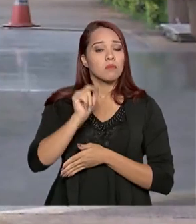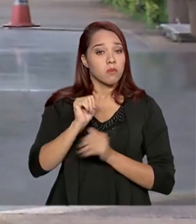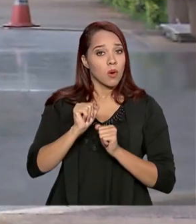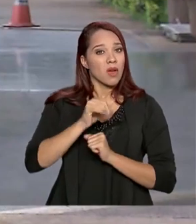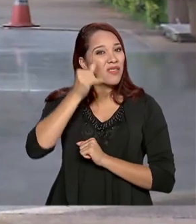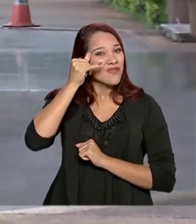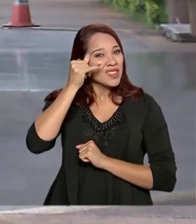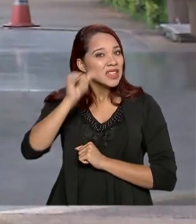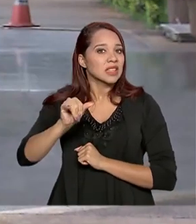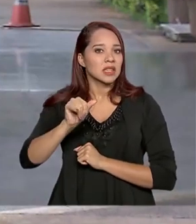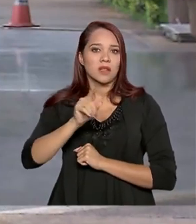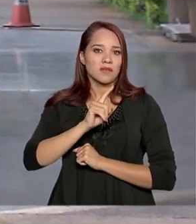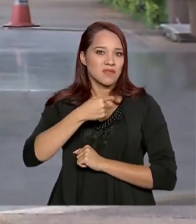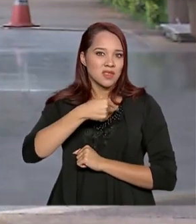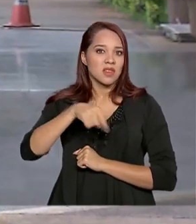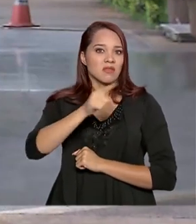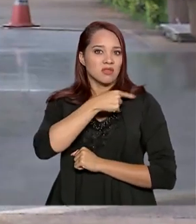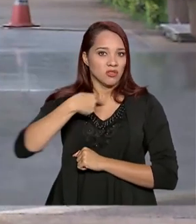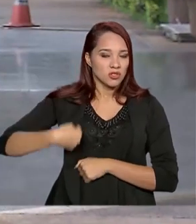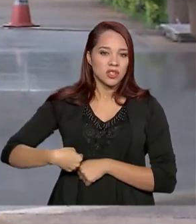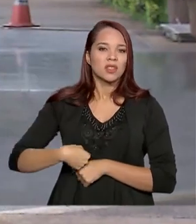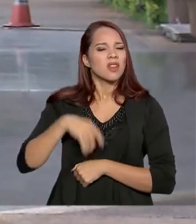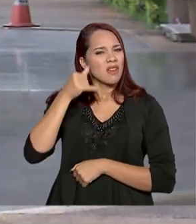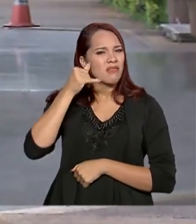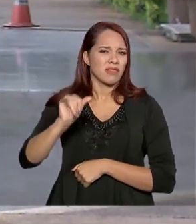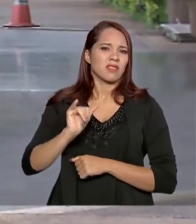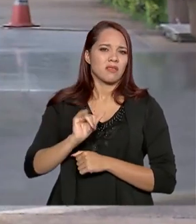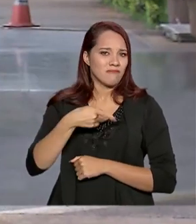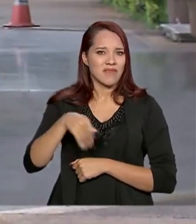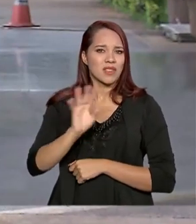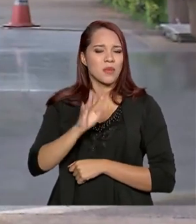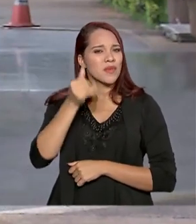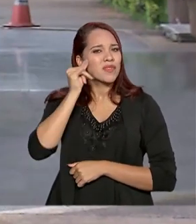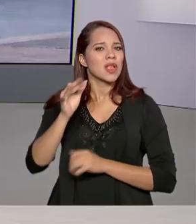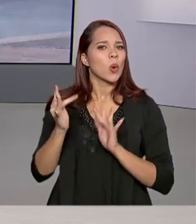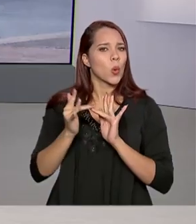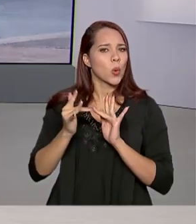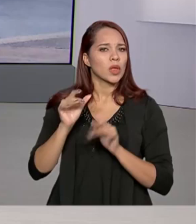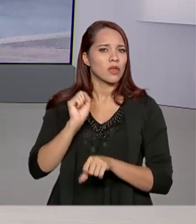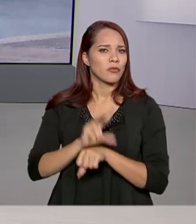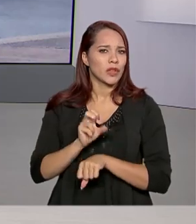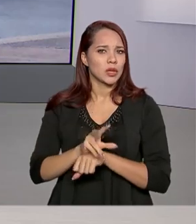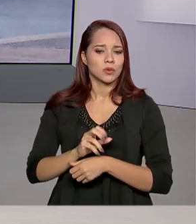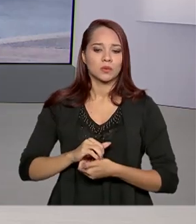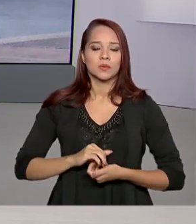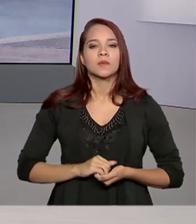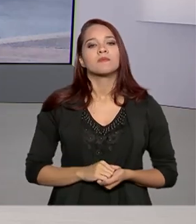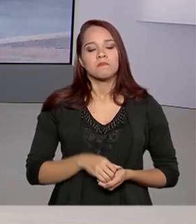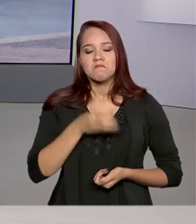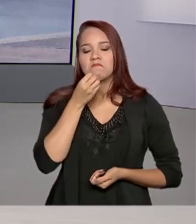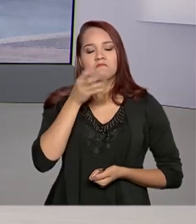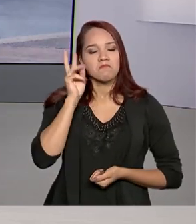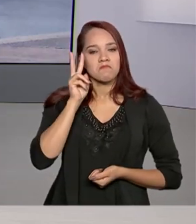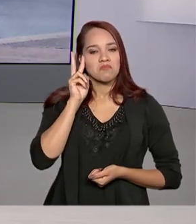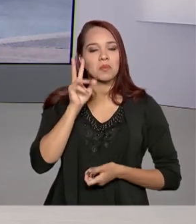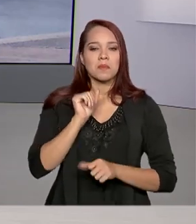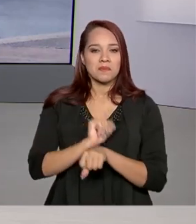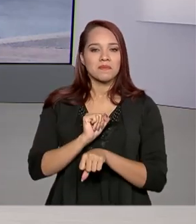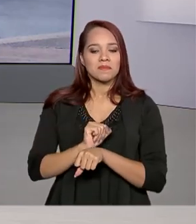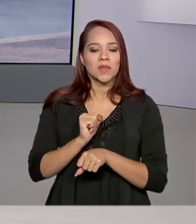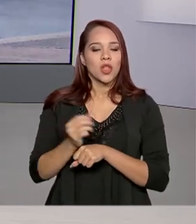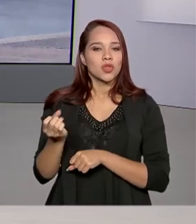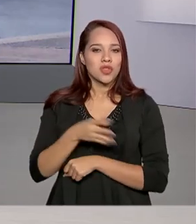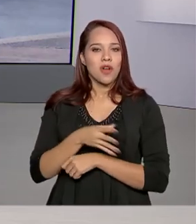ir até a China nesse período, é melhor evitar para não ter contato com esse vírus. Voltamos com você, Roberto. Muito bem lembrado, Márcia. A gente fica aguardando então